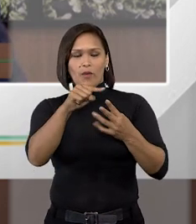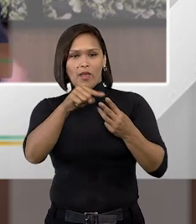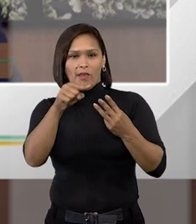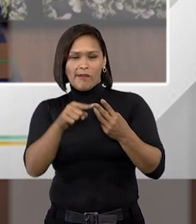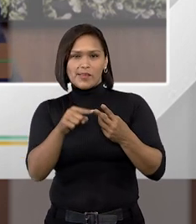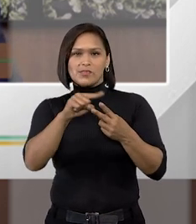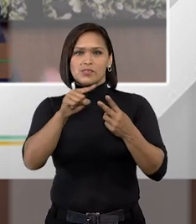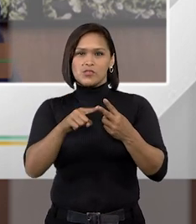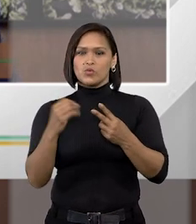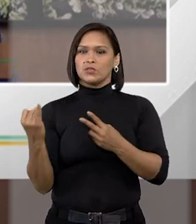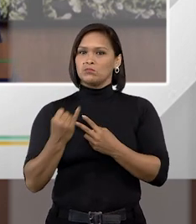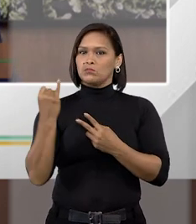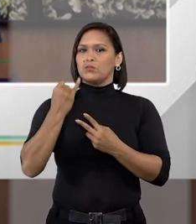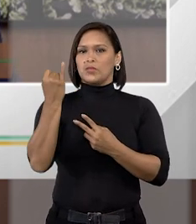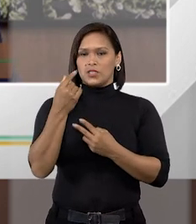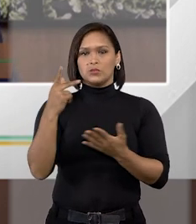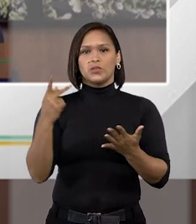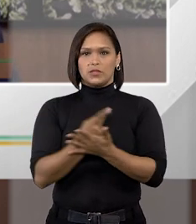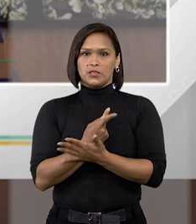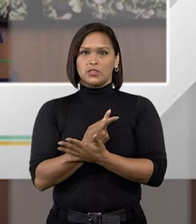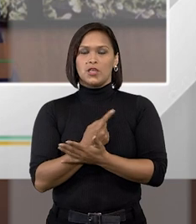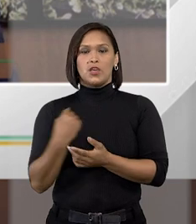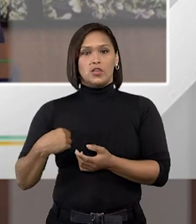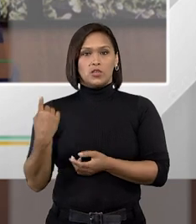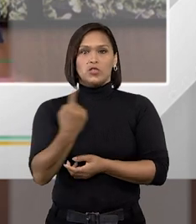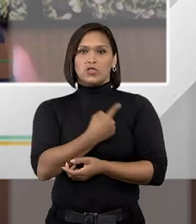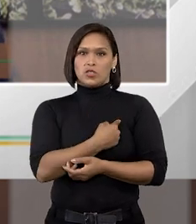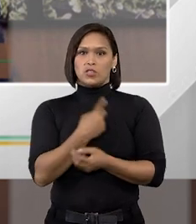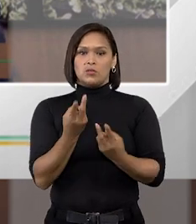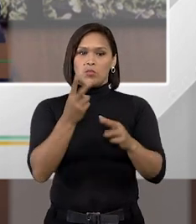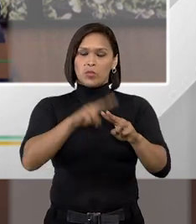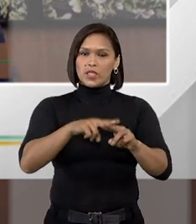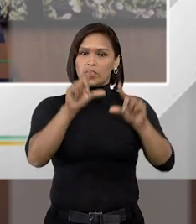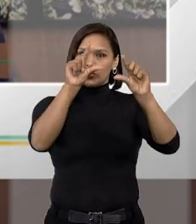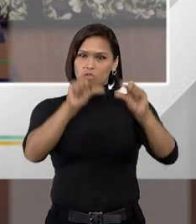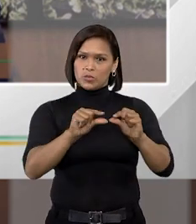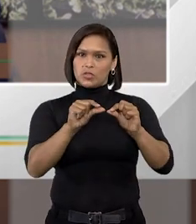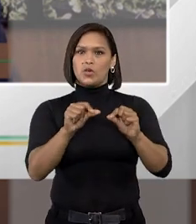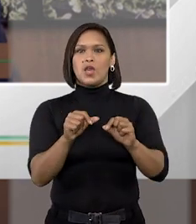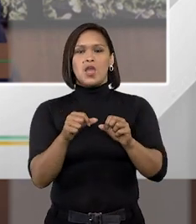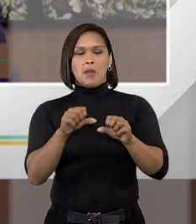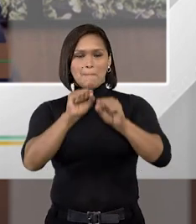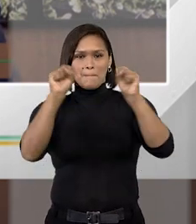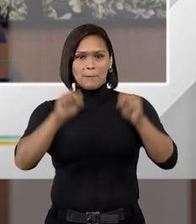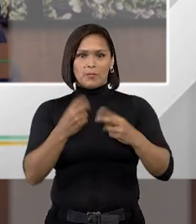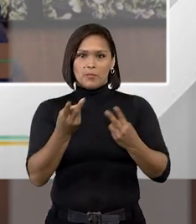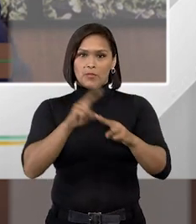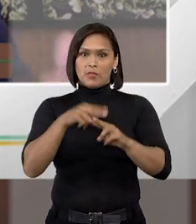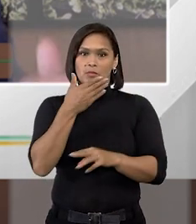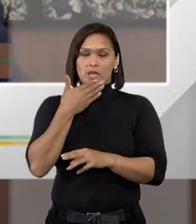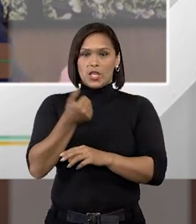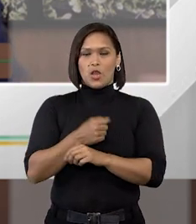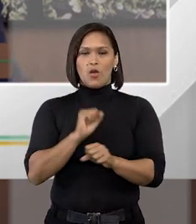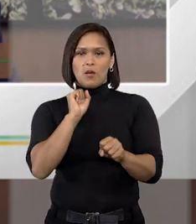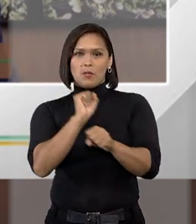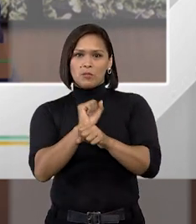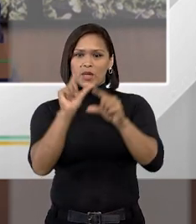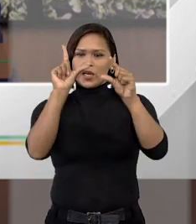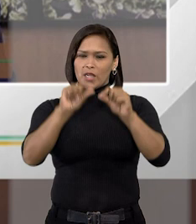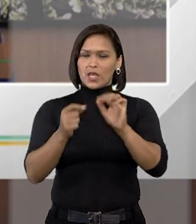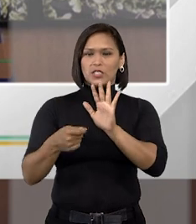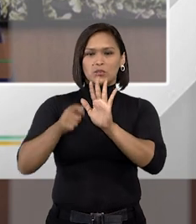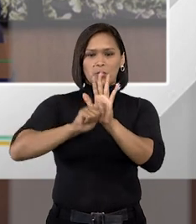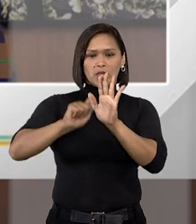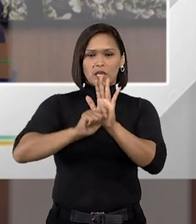essas duas chaves são as mais importantes a gente prender menos a gente prender melhor a gente parar de prender os pequenos